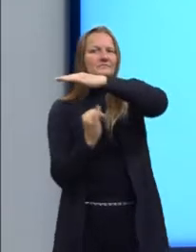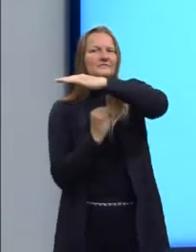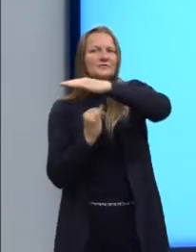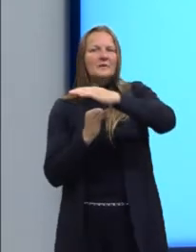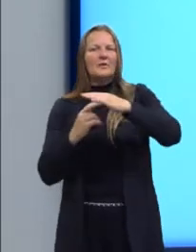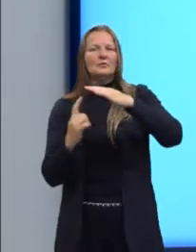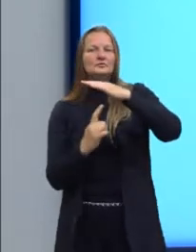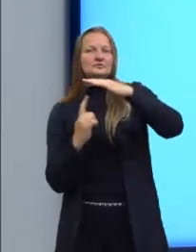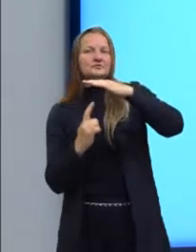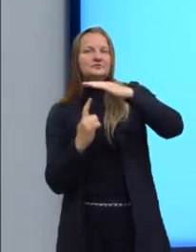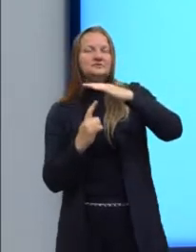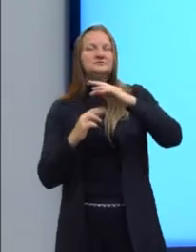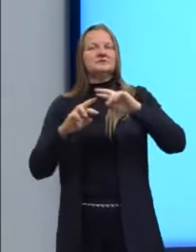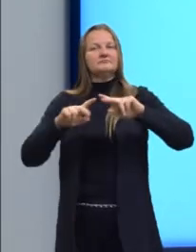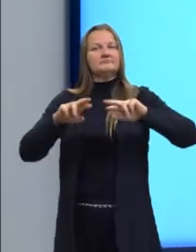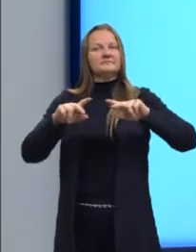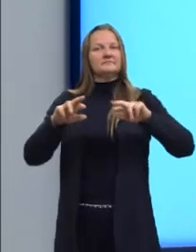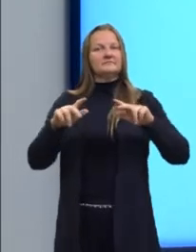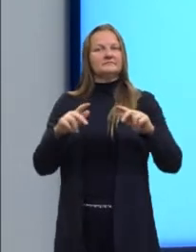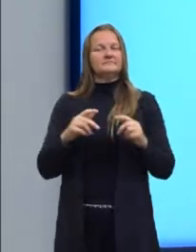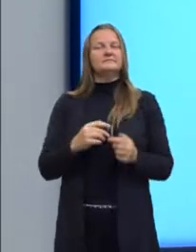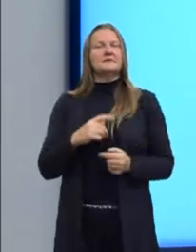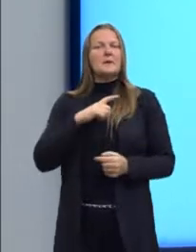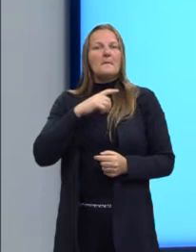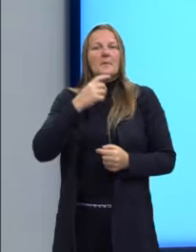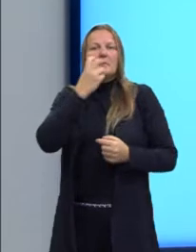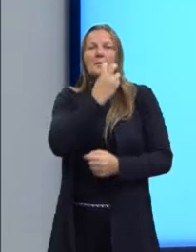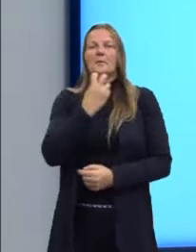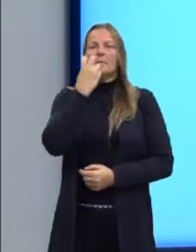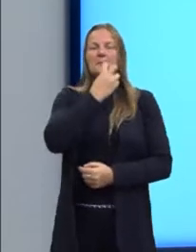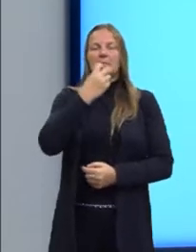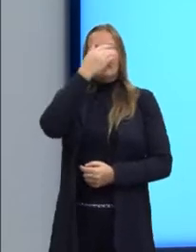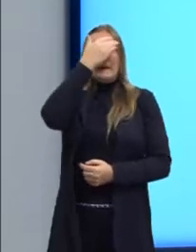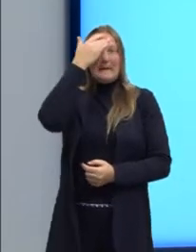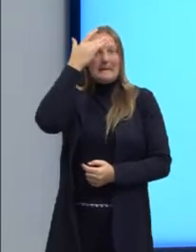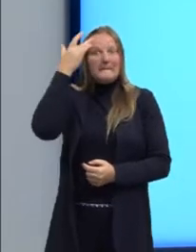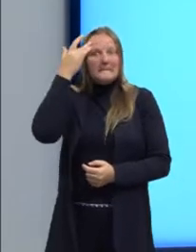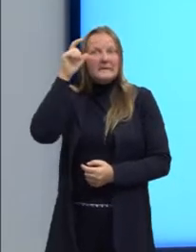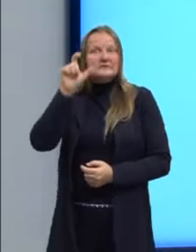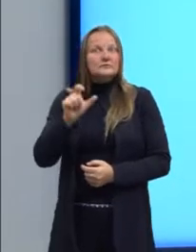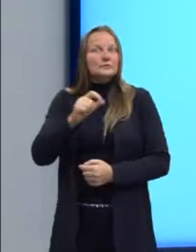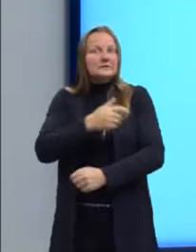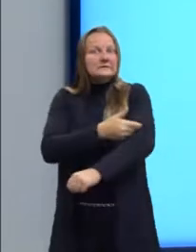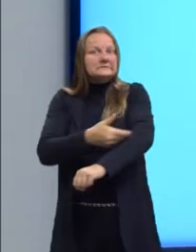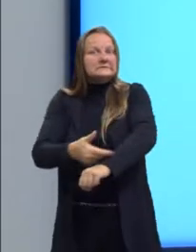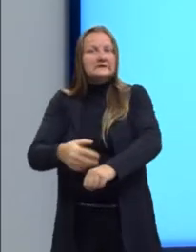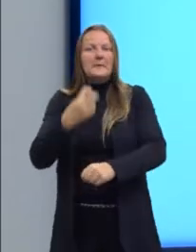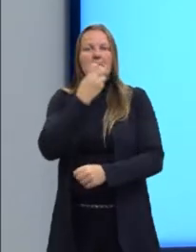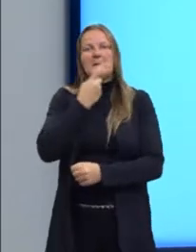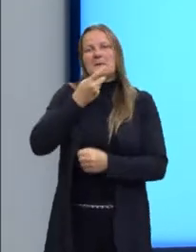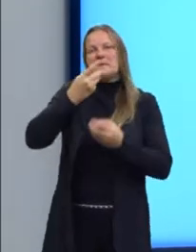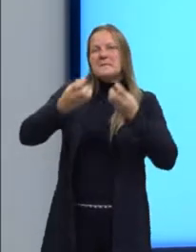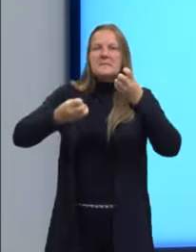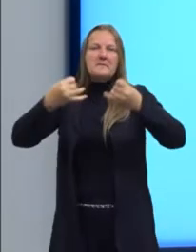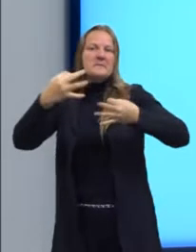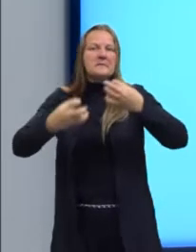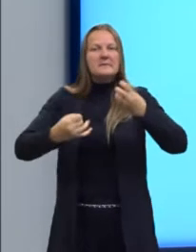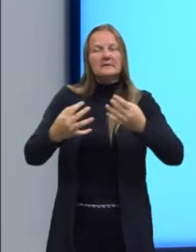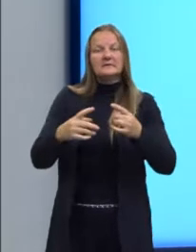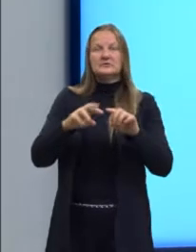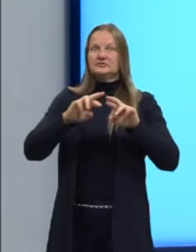gírias e expressões que são próprias da oralidade do texto escrito. Então, a gente não pode